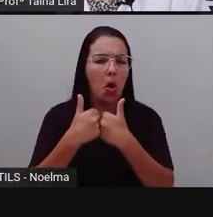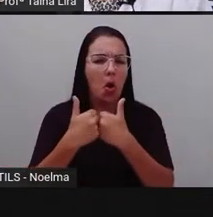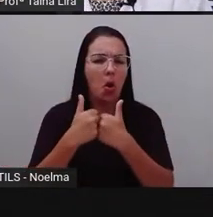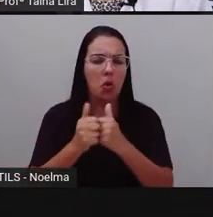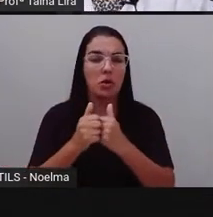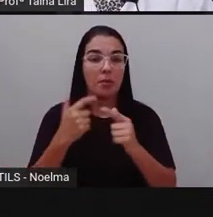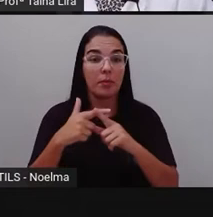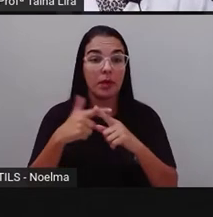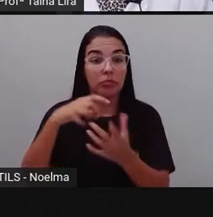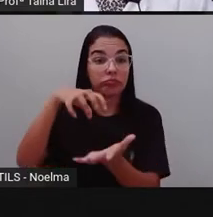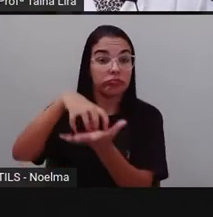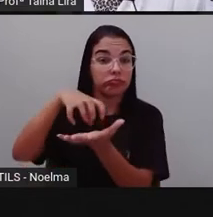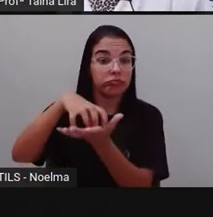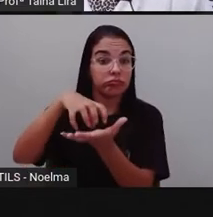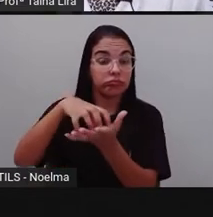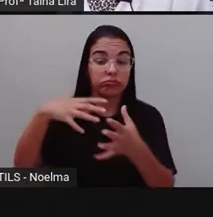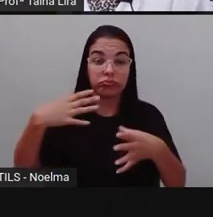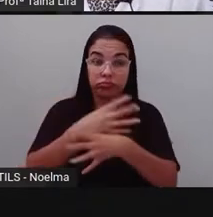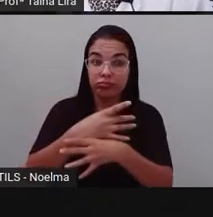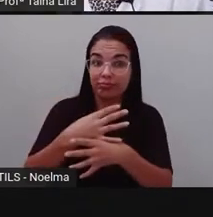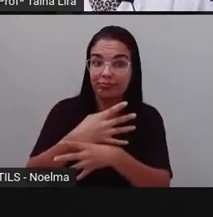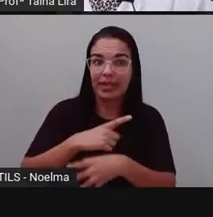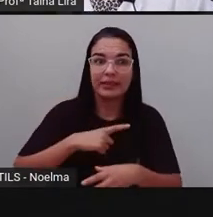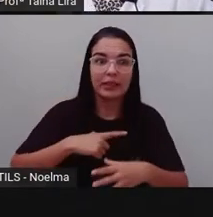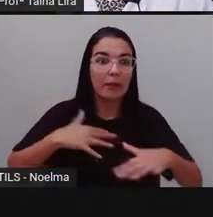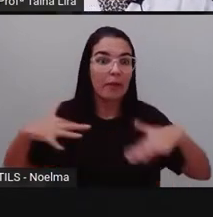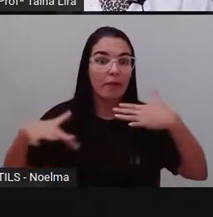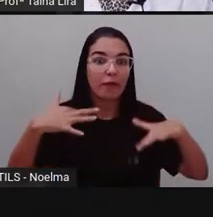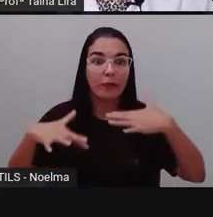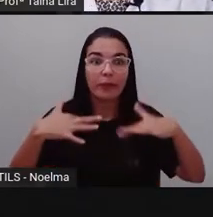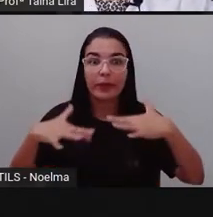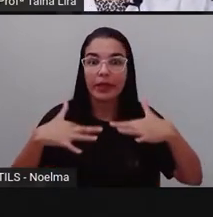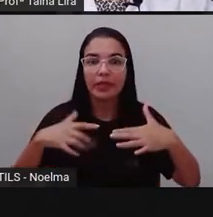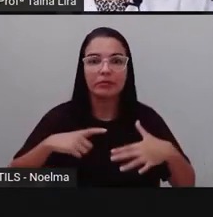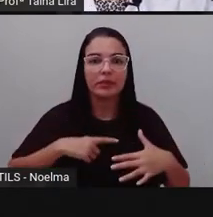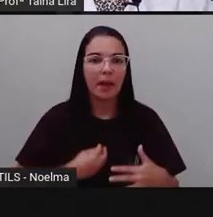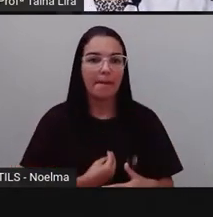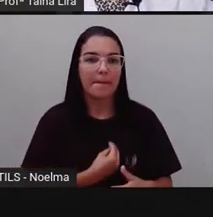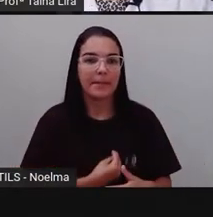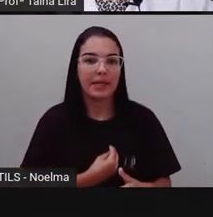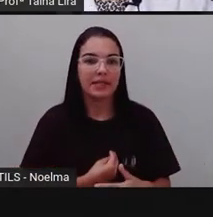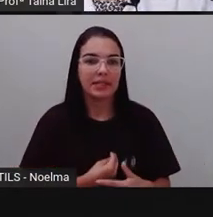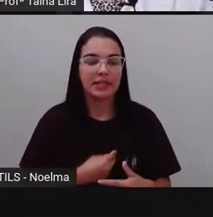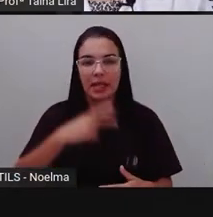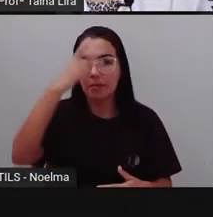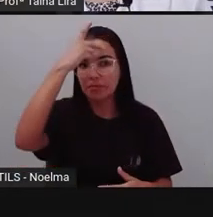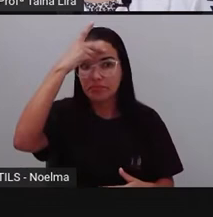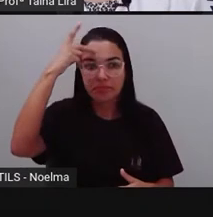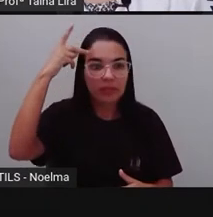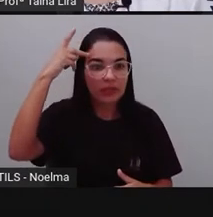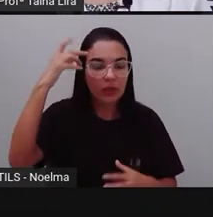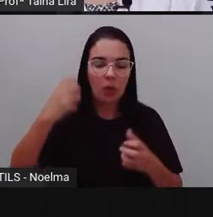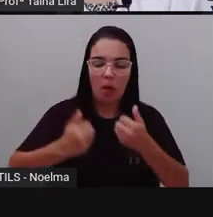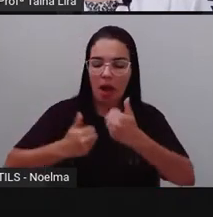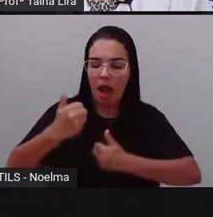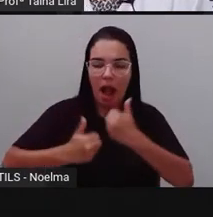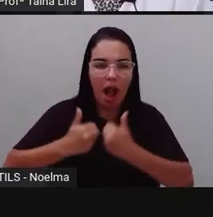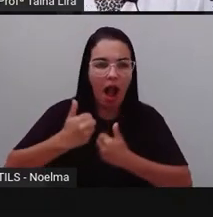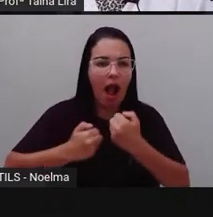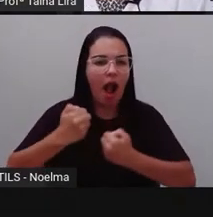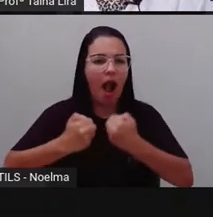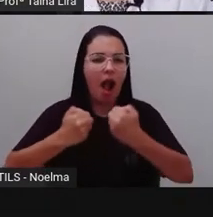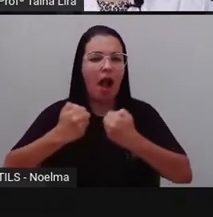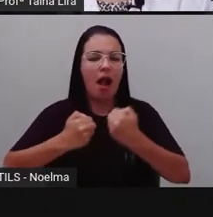vive, é bastante movimentado. Temos aí a presença, né? Grande presença de veículos, de